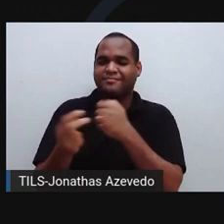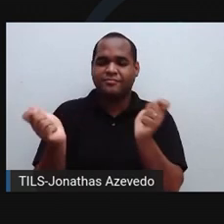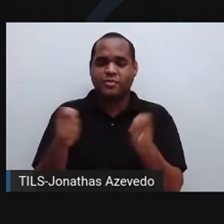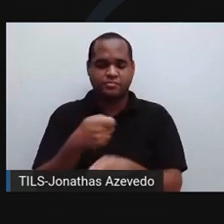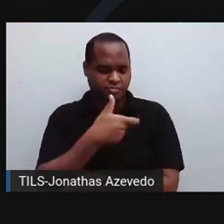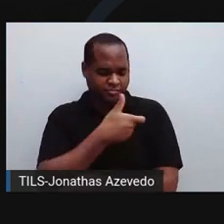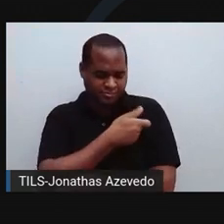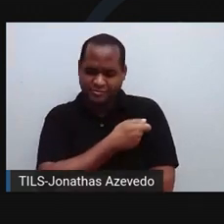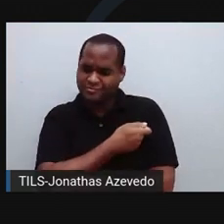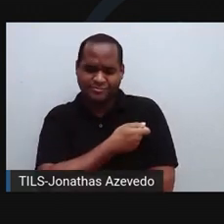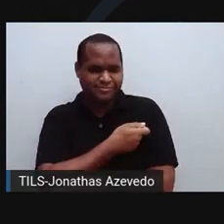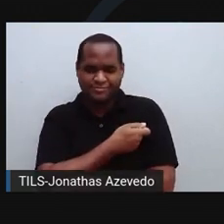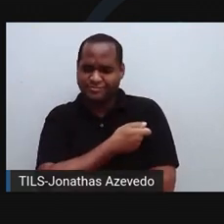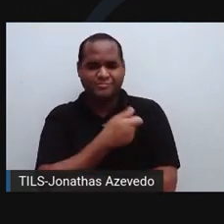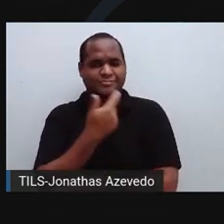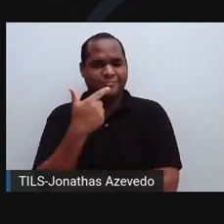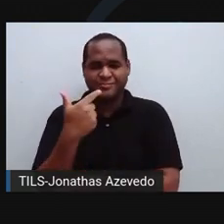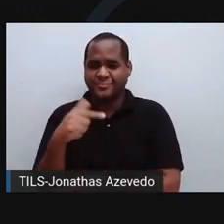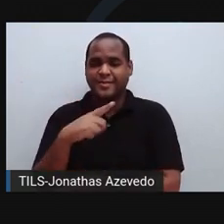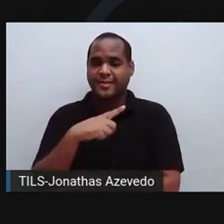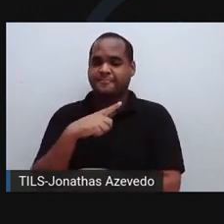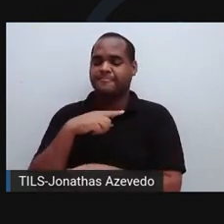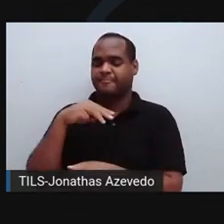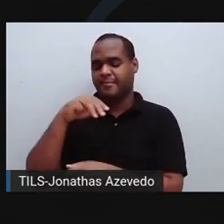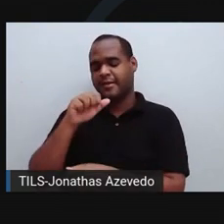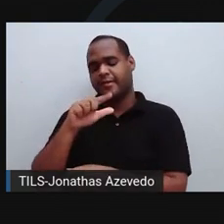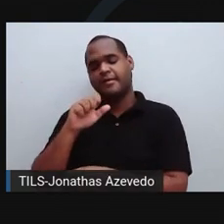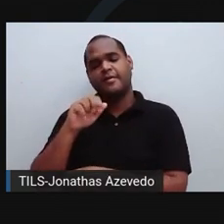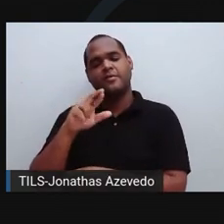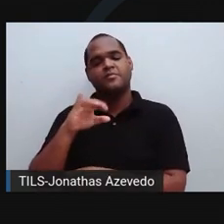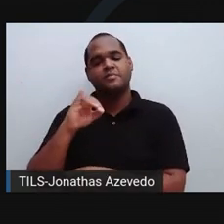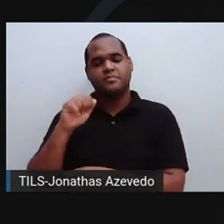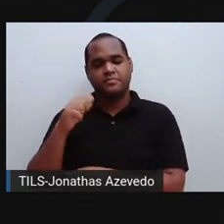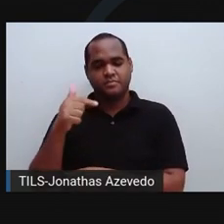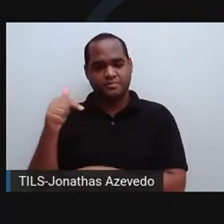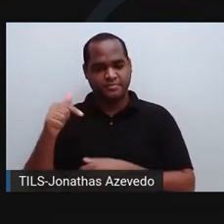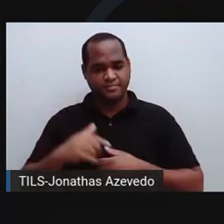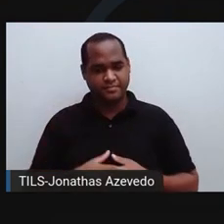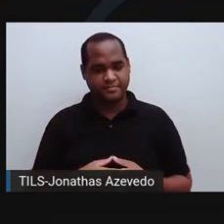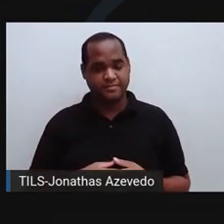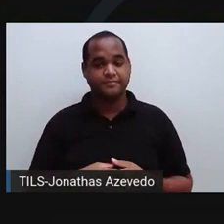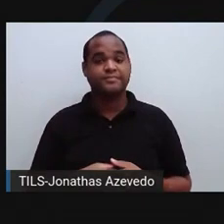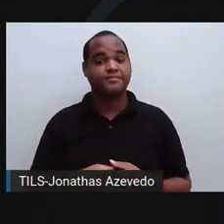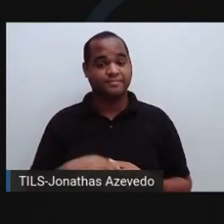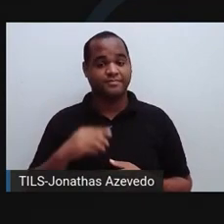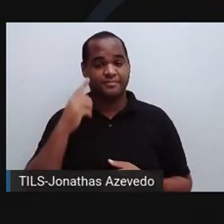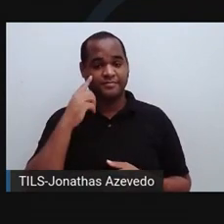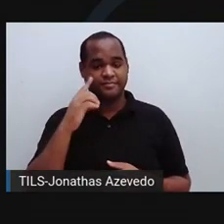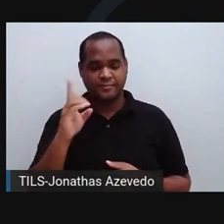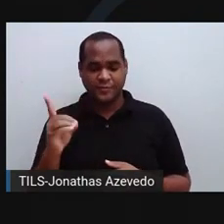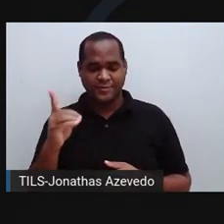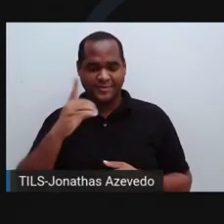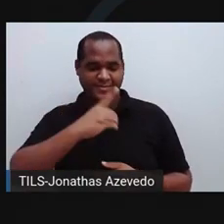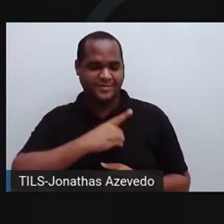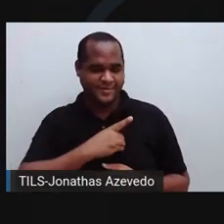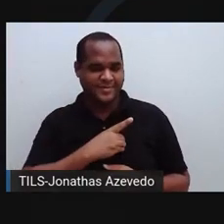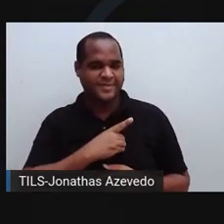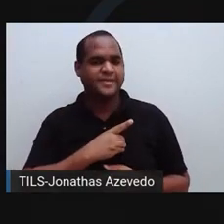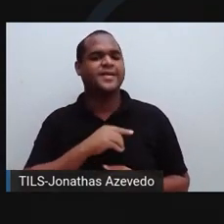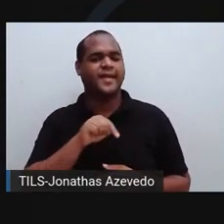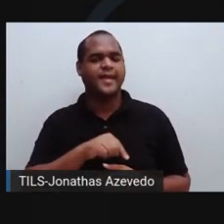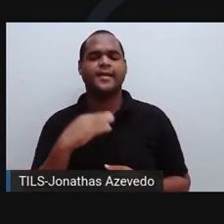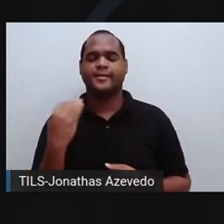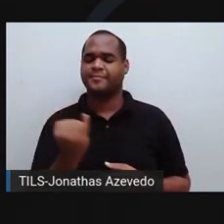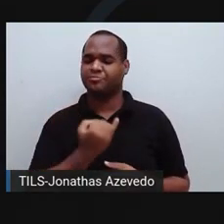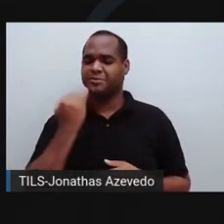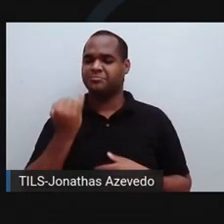para prevenir a malária. Beleza, pessoal? Seguindo aqui, vamos falar sobre a doença de Chagas, que é muito importante também.